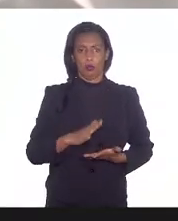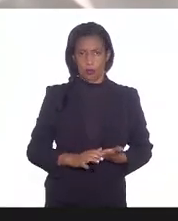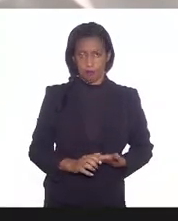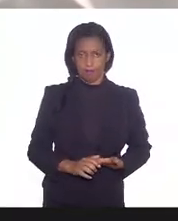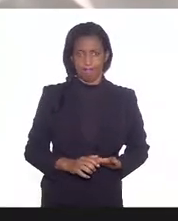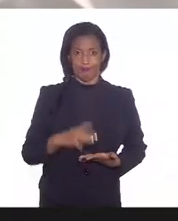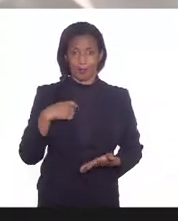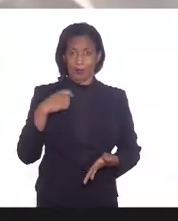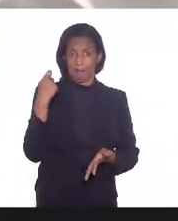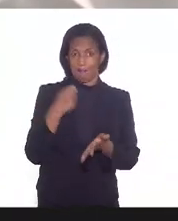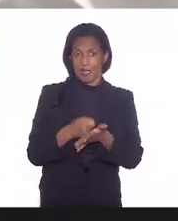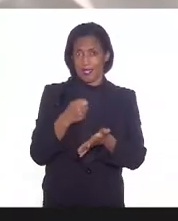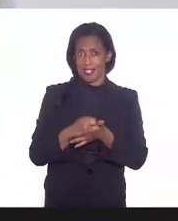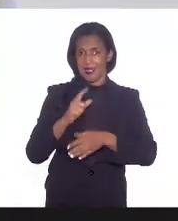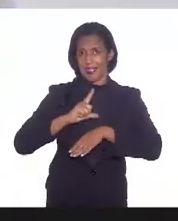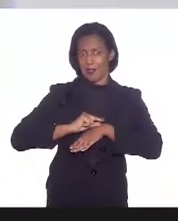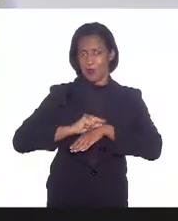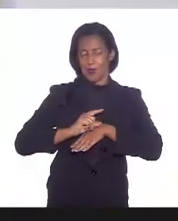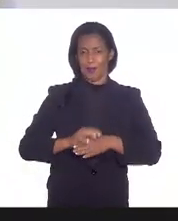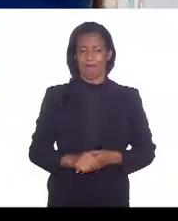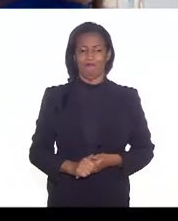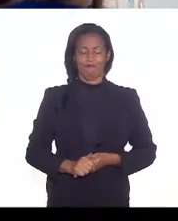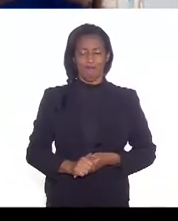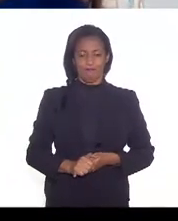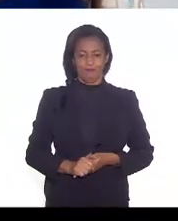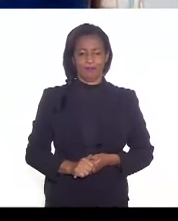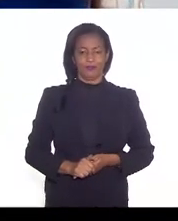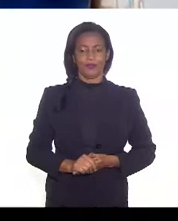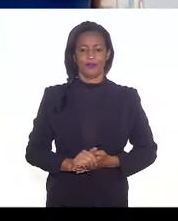precisa aqui no horário. Me desculpe.